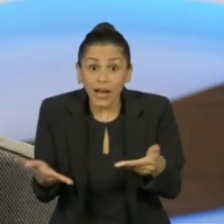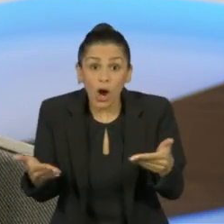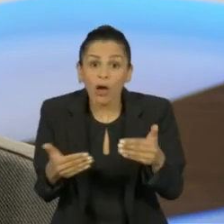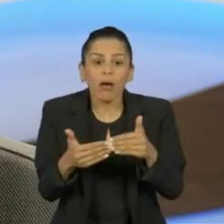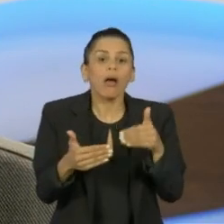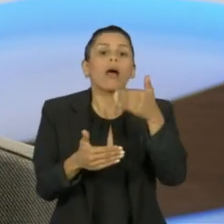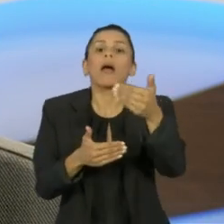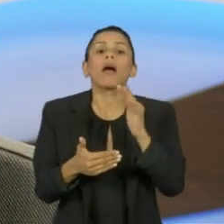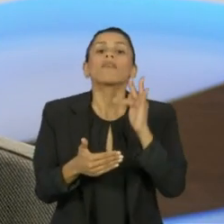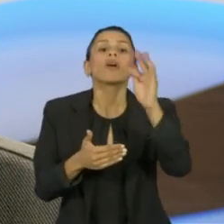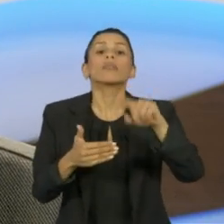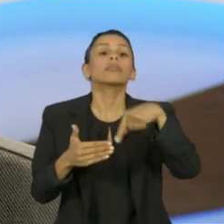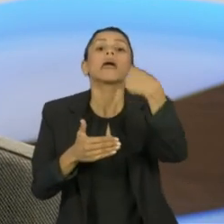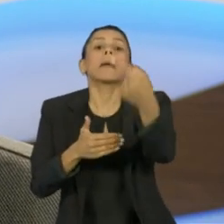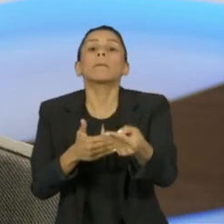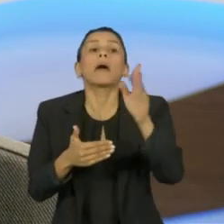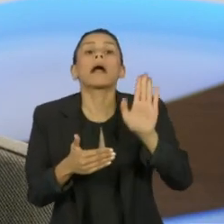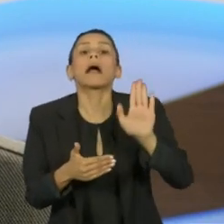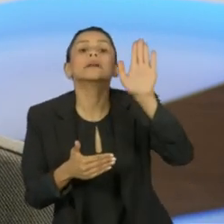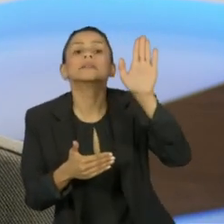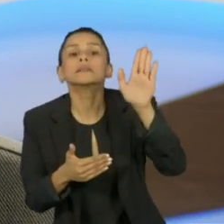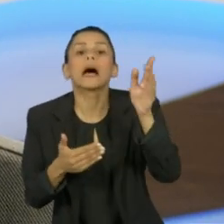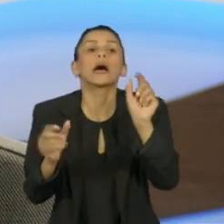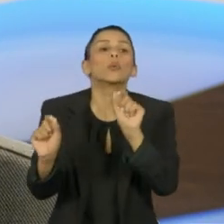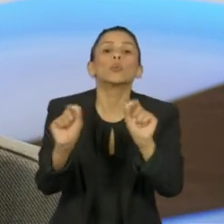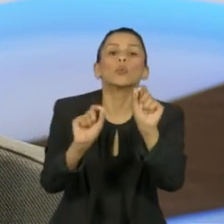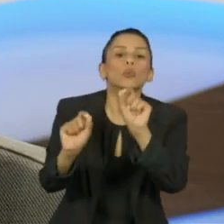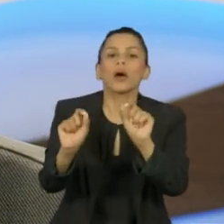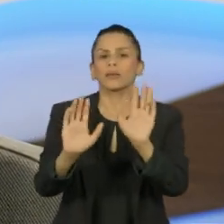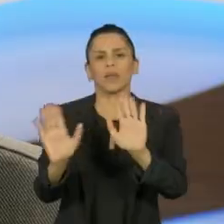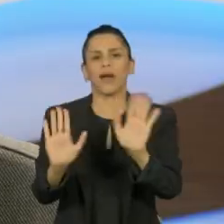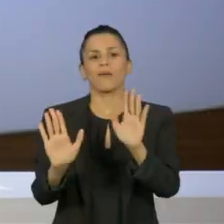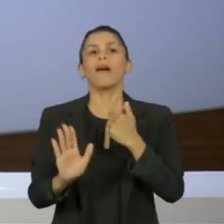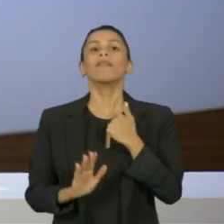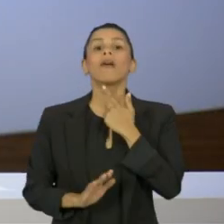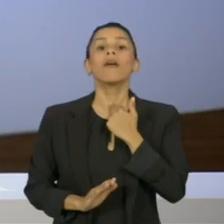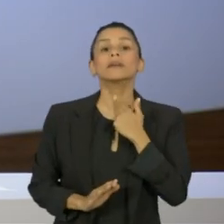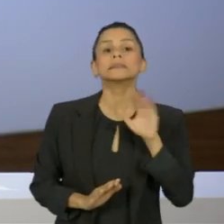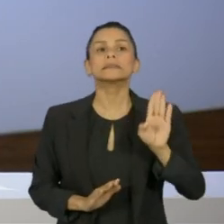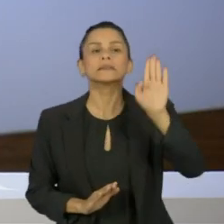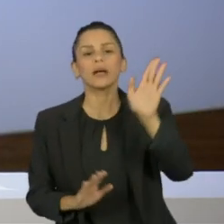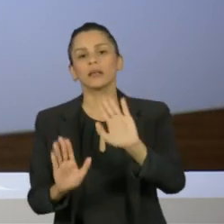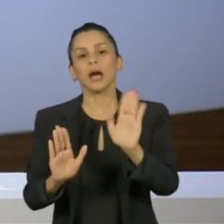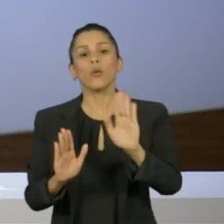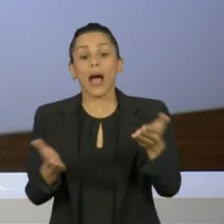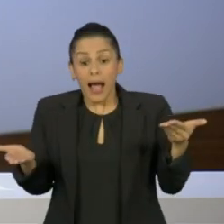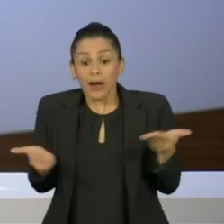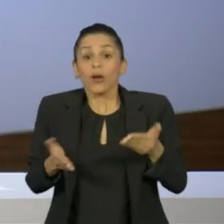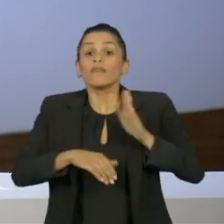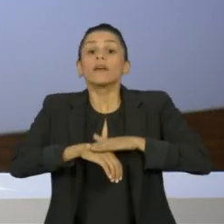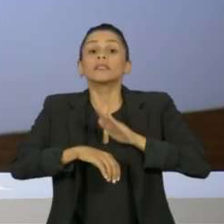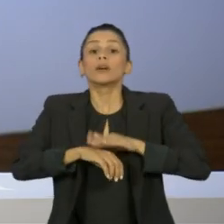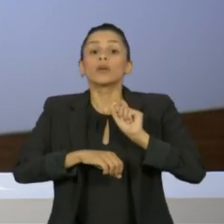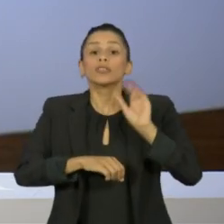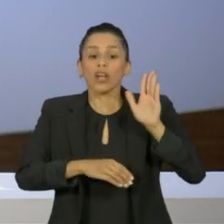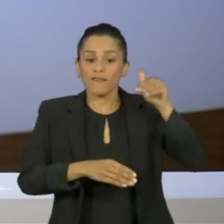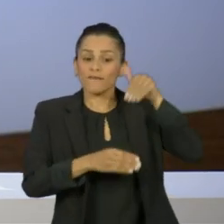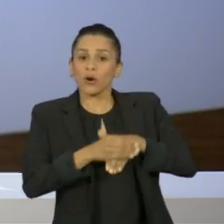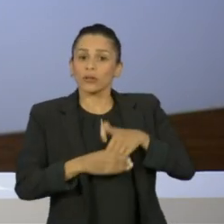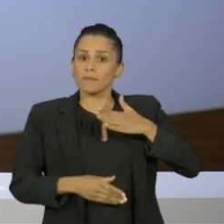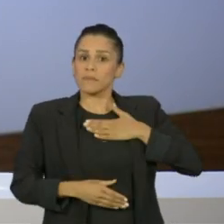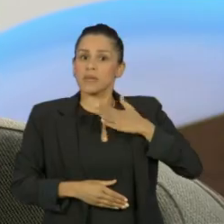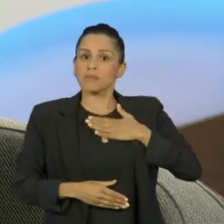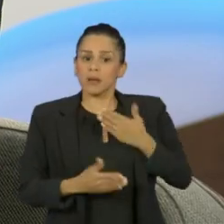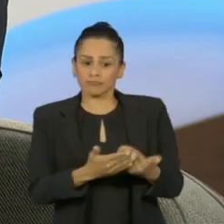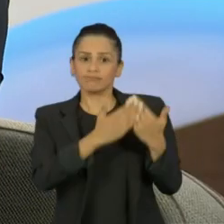pode fazer, não é sobre o que eu desejo ser, é sobre o que eu posso fazer e o que eu fui eleito para fazer é no Rio Grande do Sul como